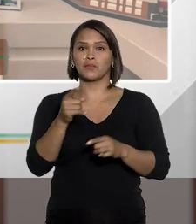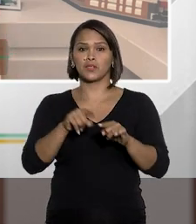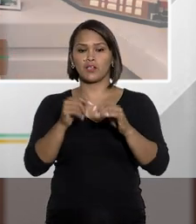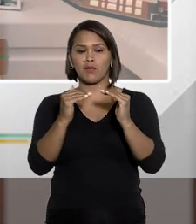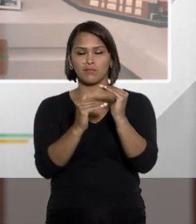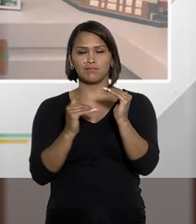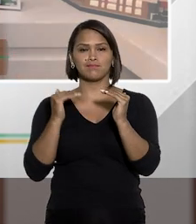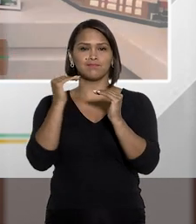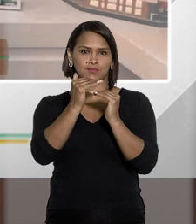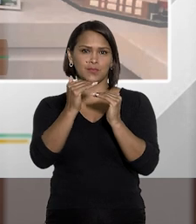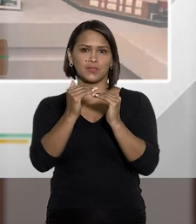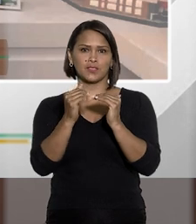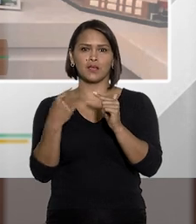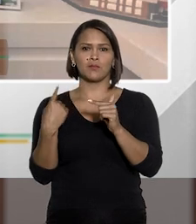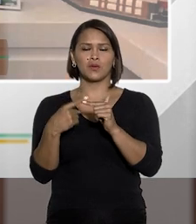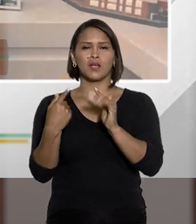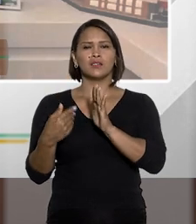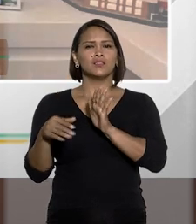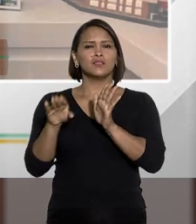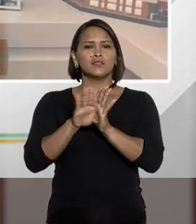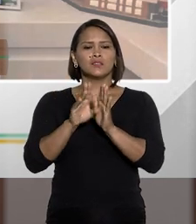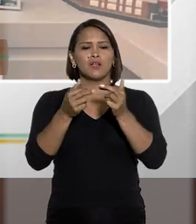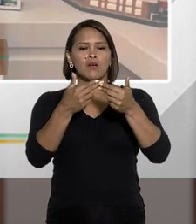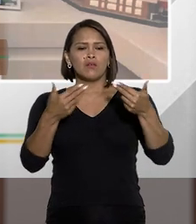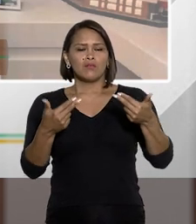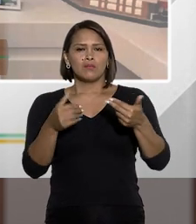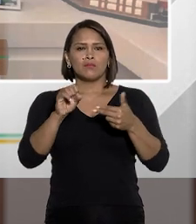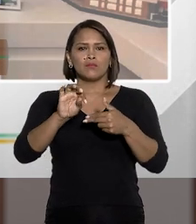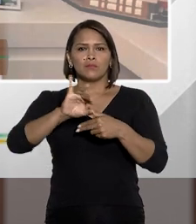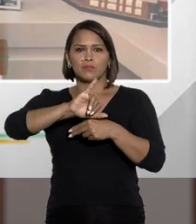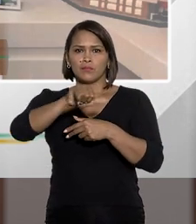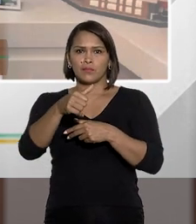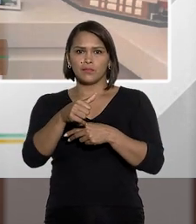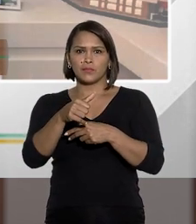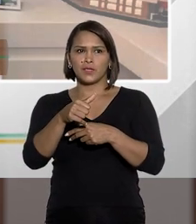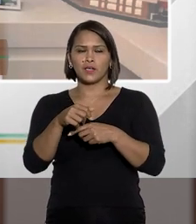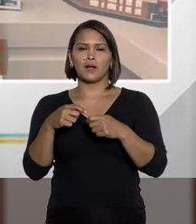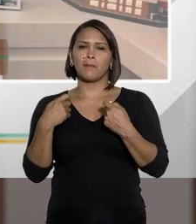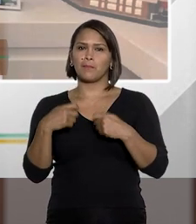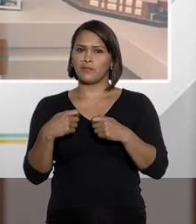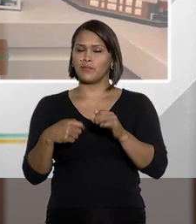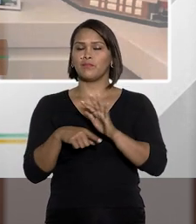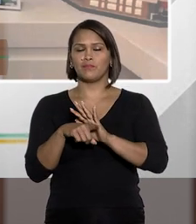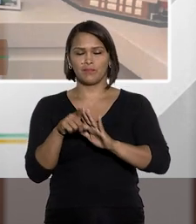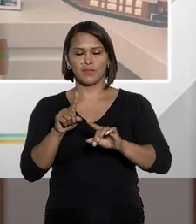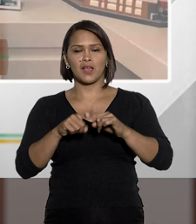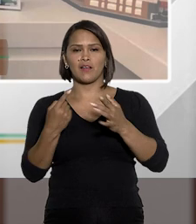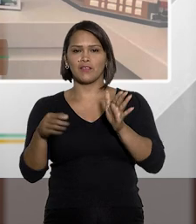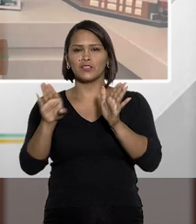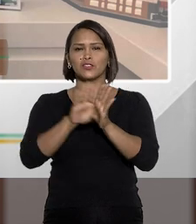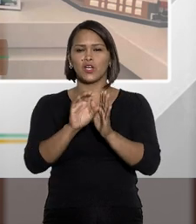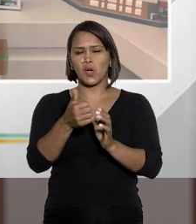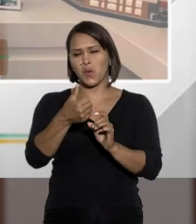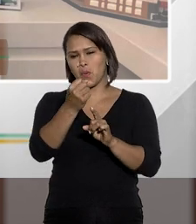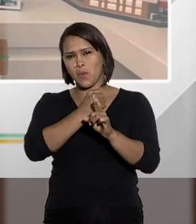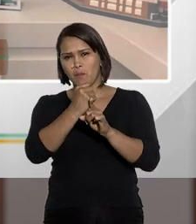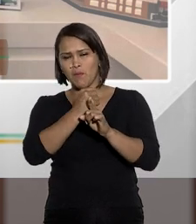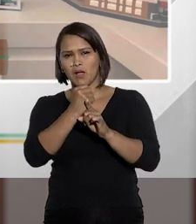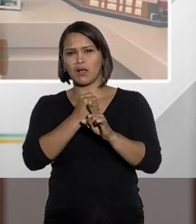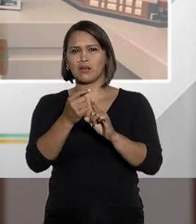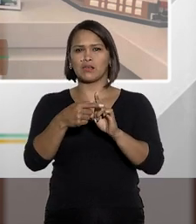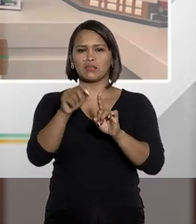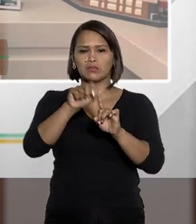opinião, vai desempenhar, ainda não chegou muita coisa no STJ, Fátima, é pouco tempo, um ano e meio,